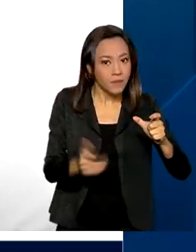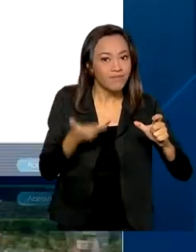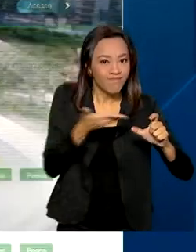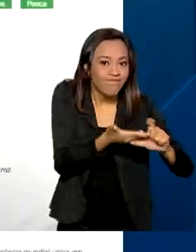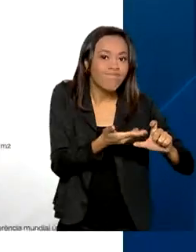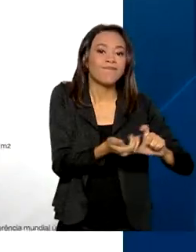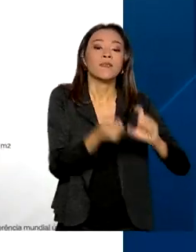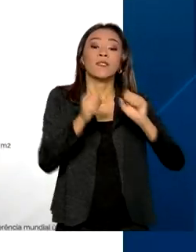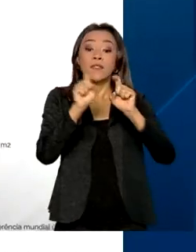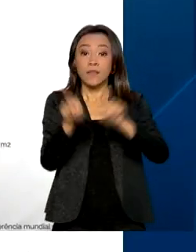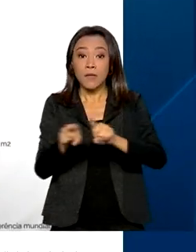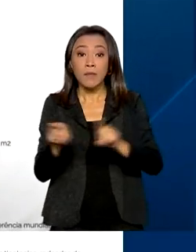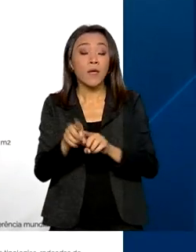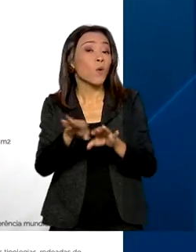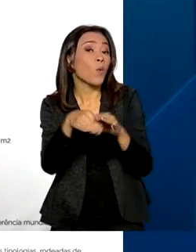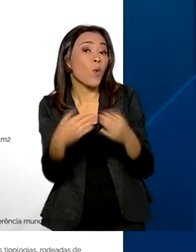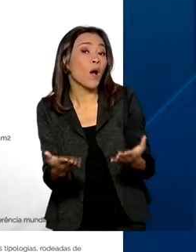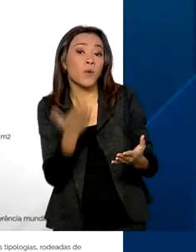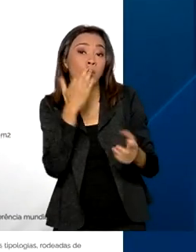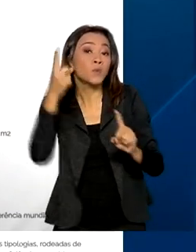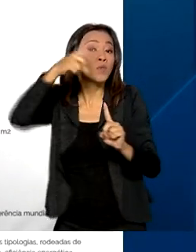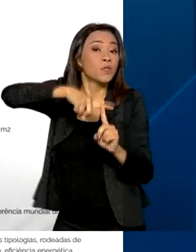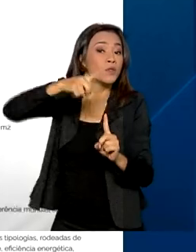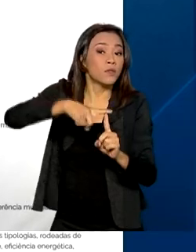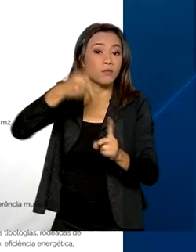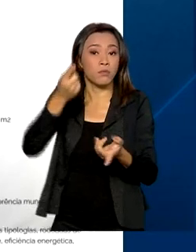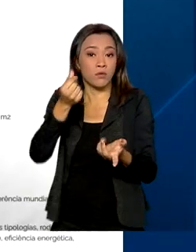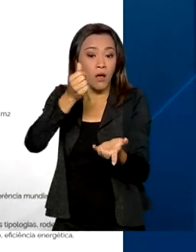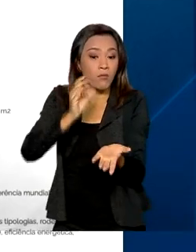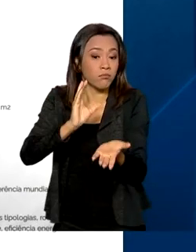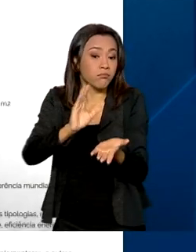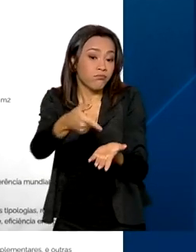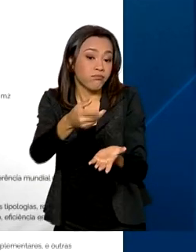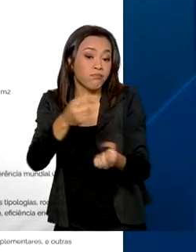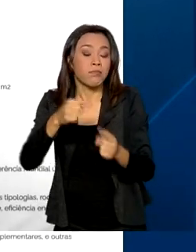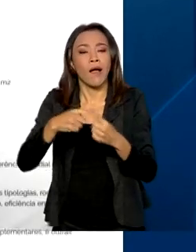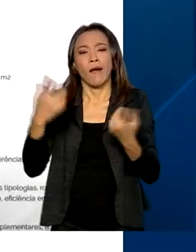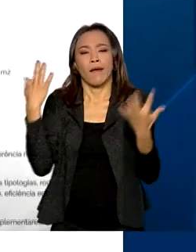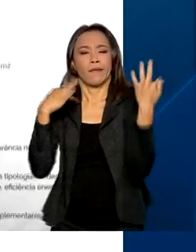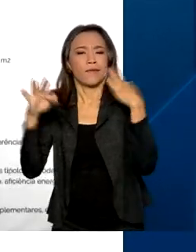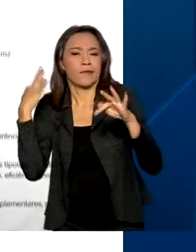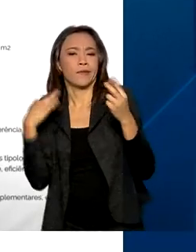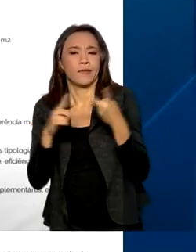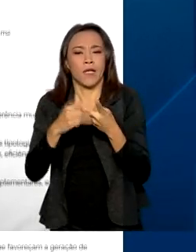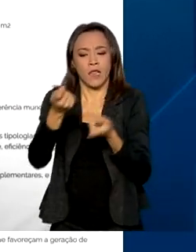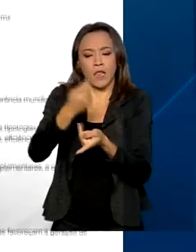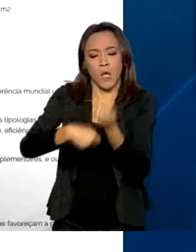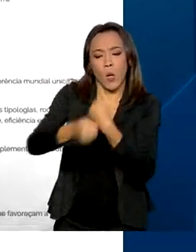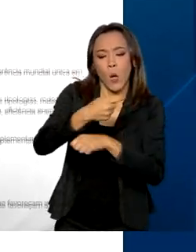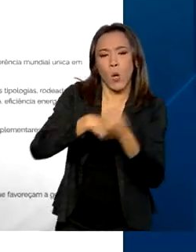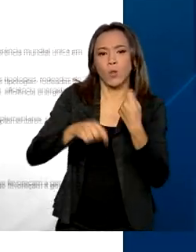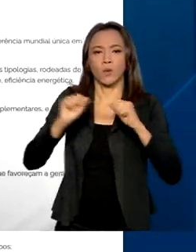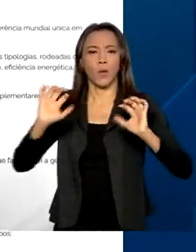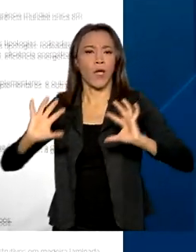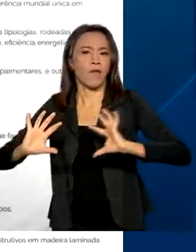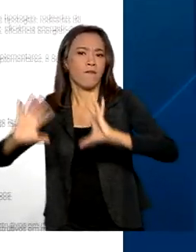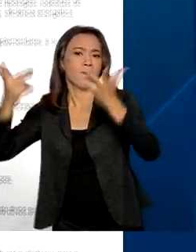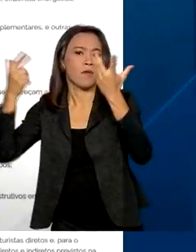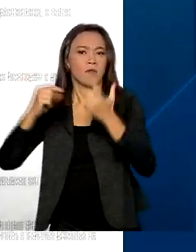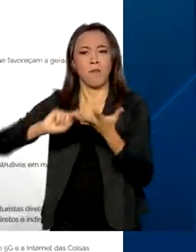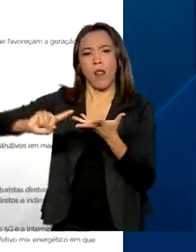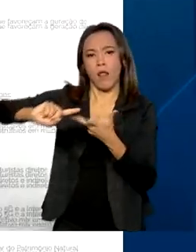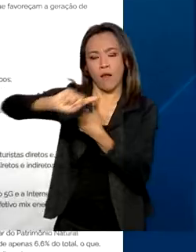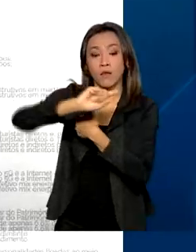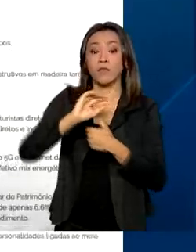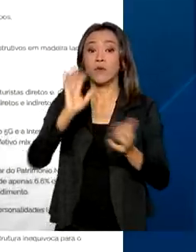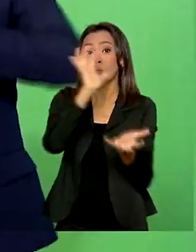a classificação do empreendimento, como por exemplo, aventura, ecoturismo, negócios e eventos. No total são